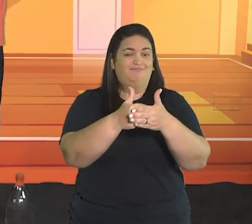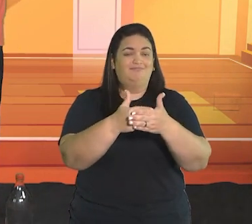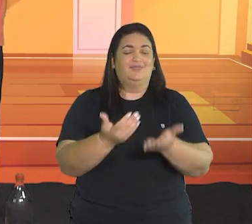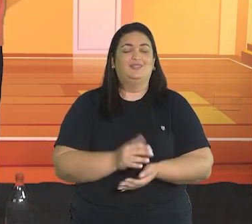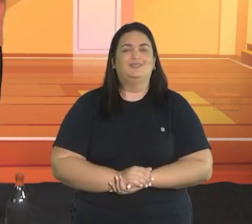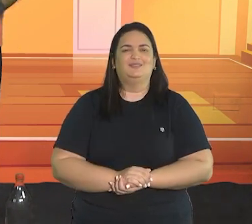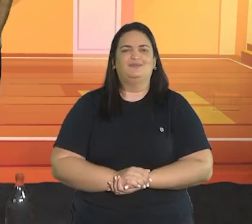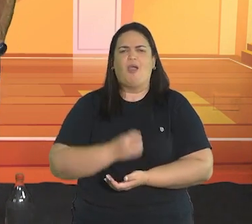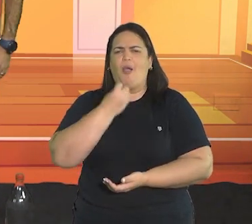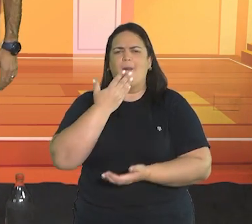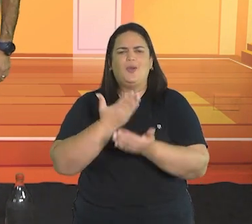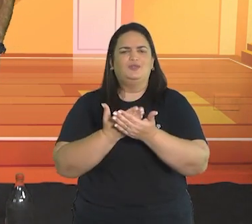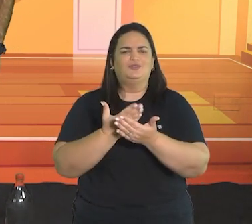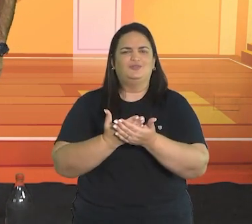com Deus.